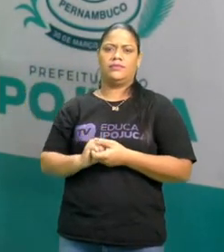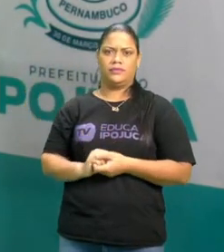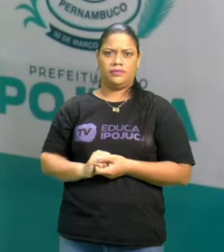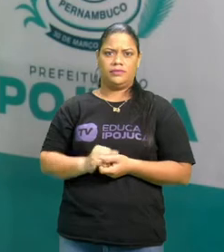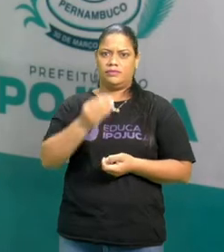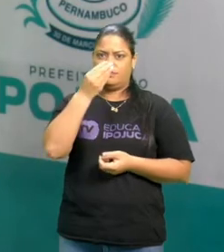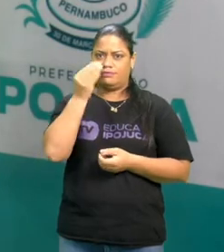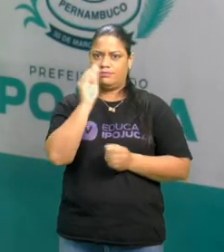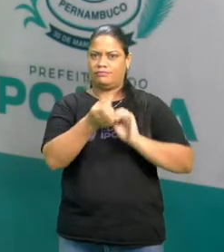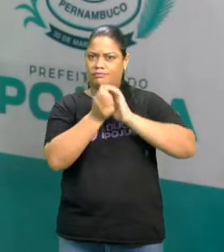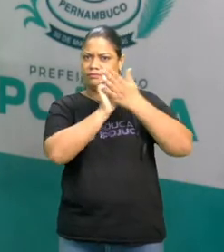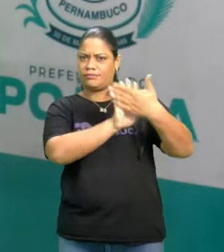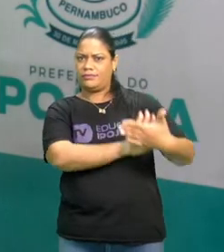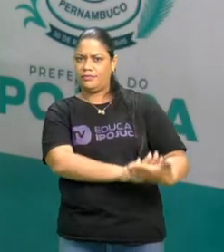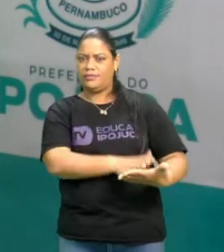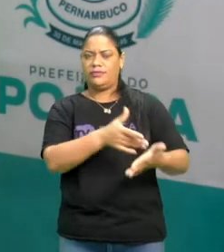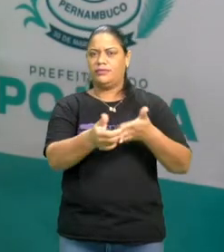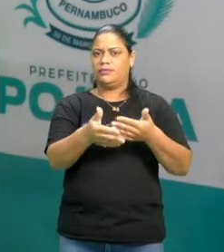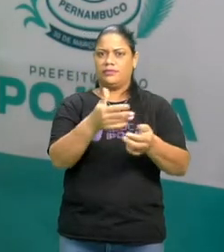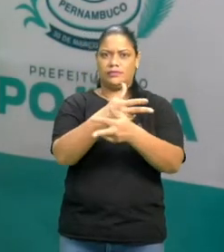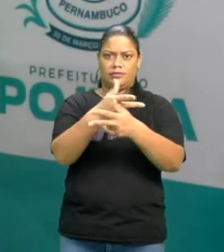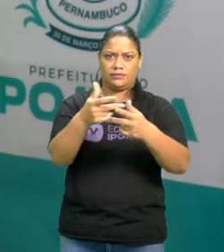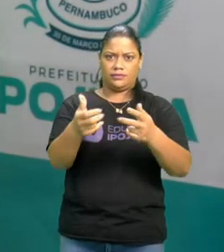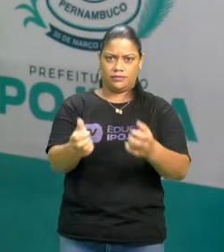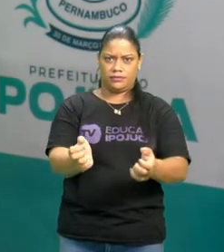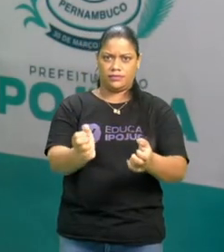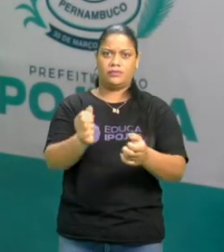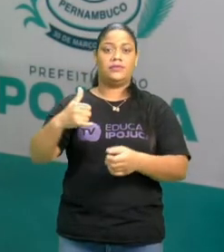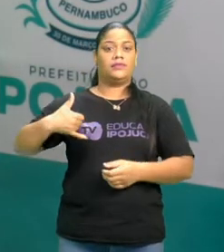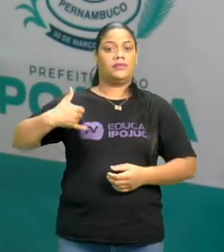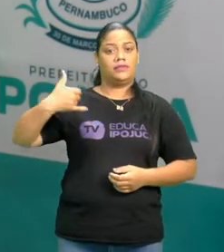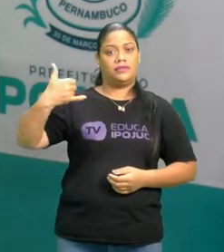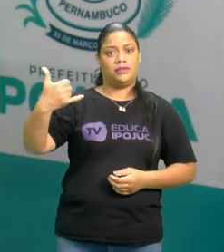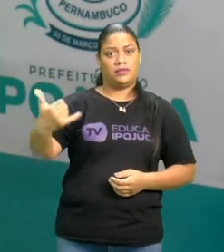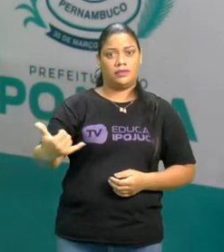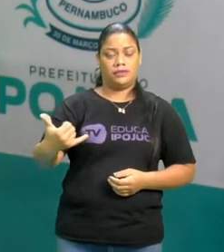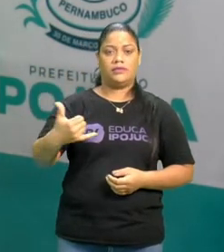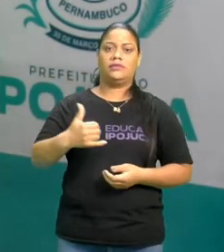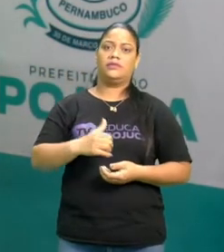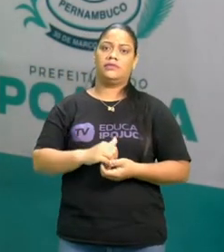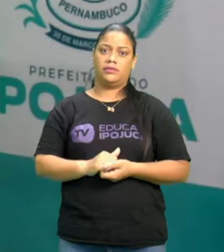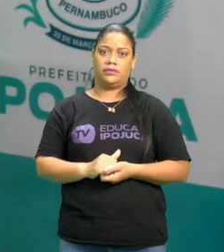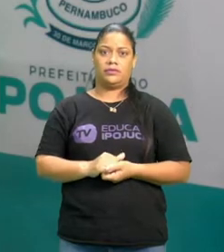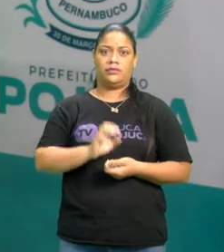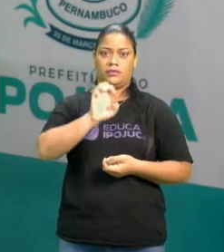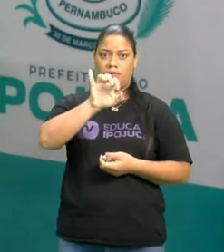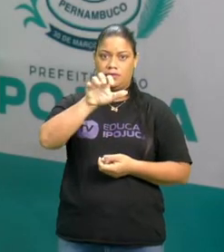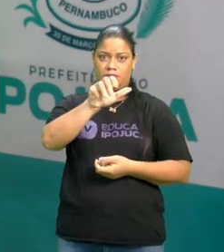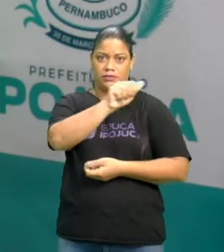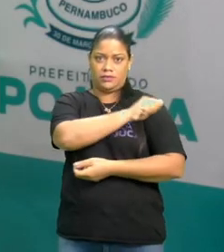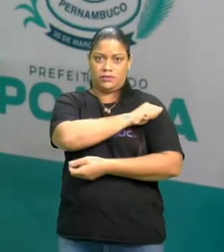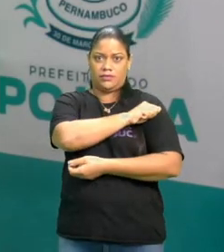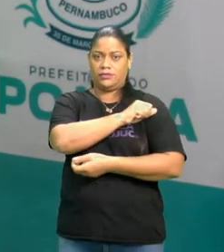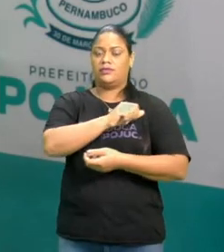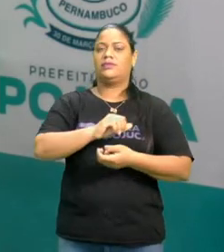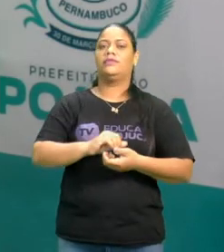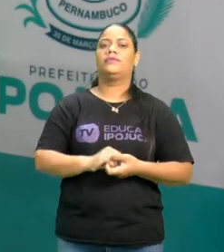discriminados por qualquer outro motivo, seja pela idade, no caso da educação de jovens e adultos,